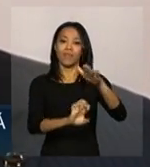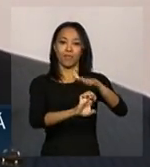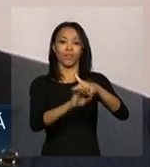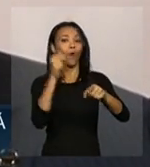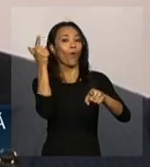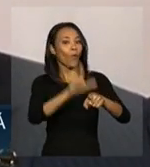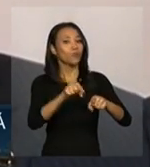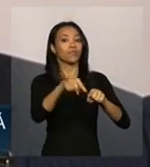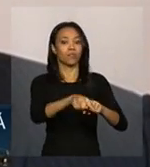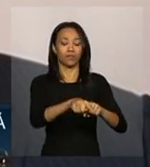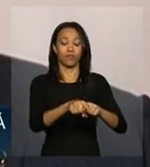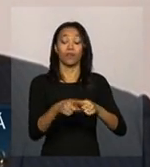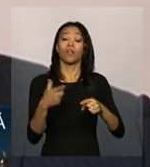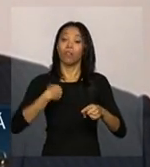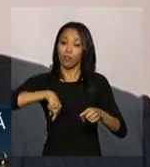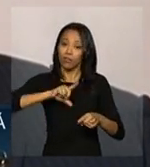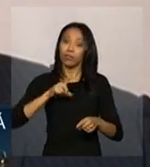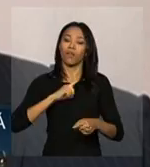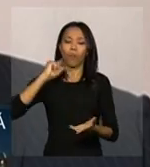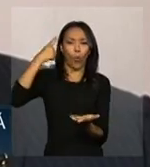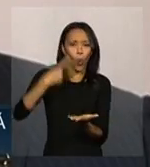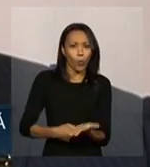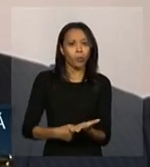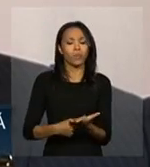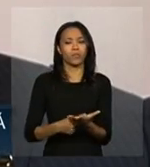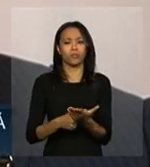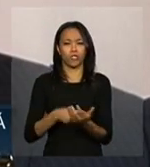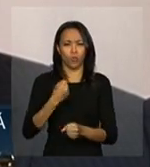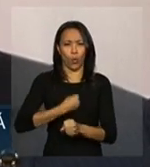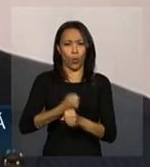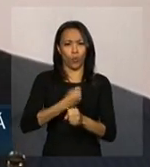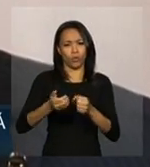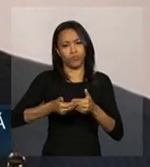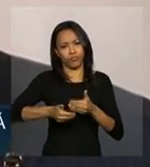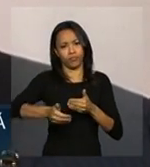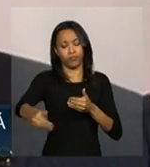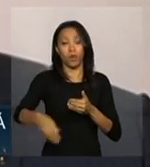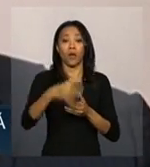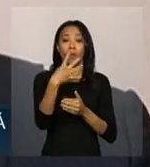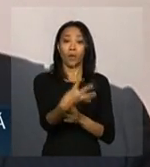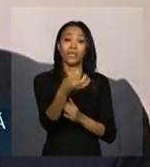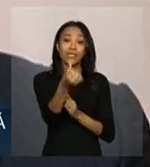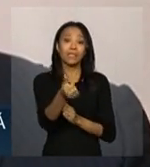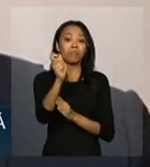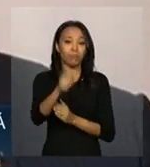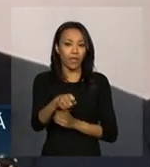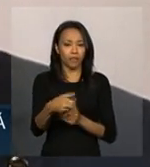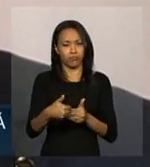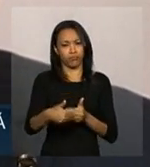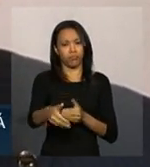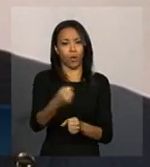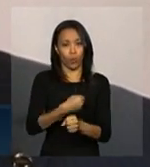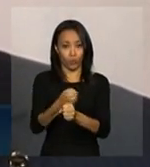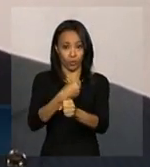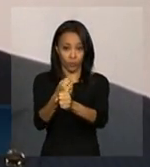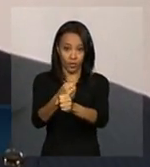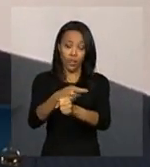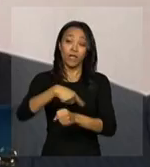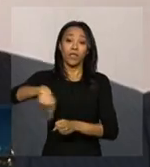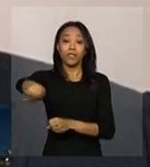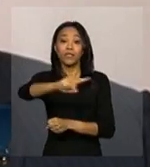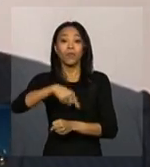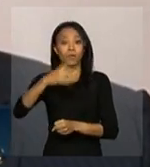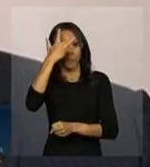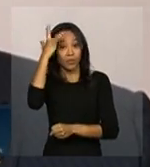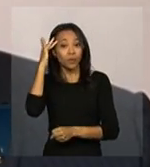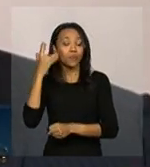obra, temos o compromisso de construção em 46 meses. Então, a sociedade brasileira, o consumidor de energia, vai contar com um